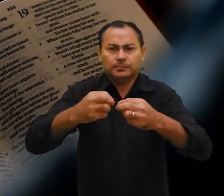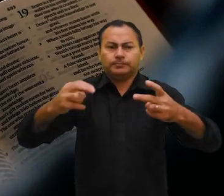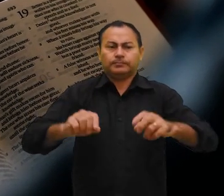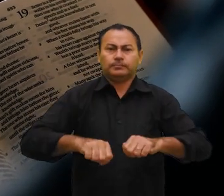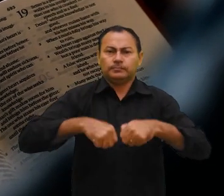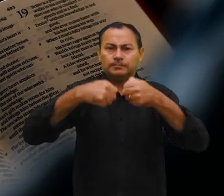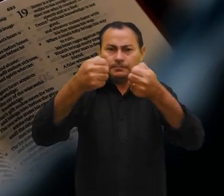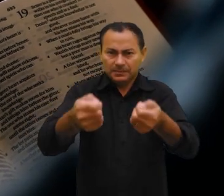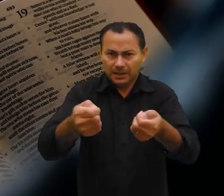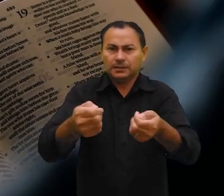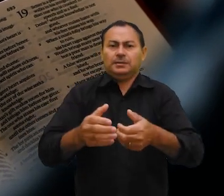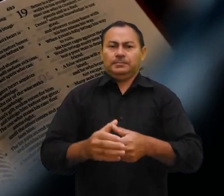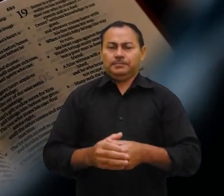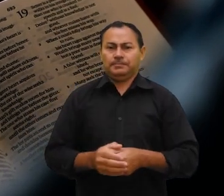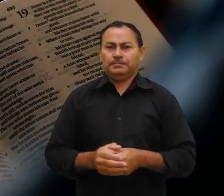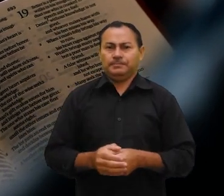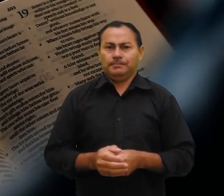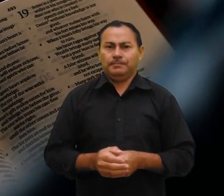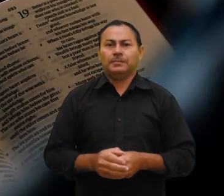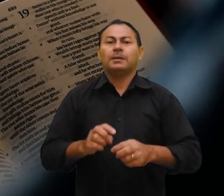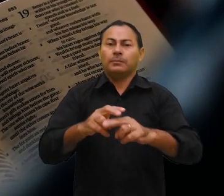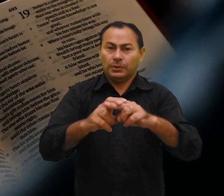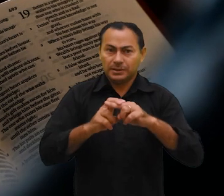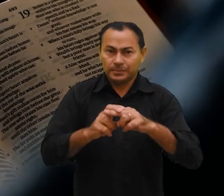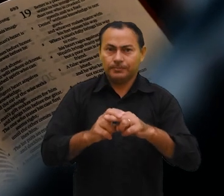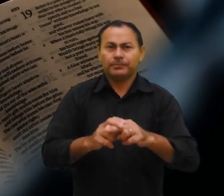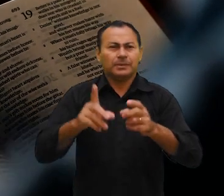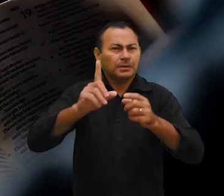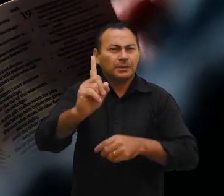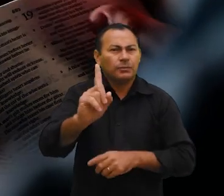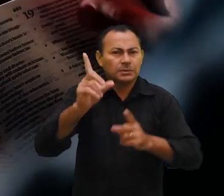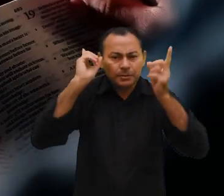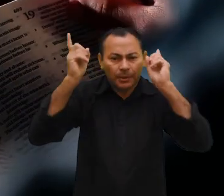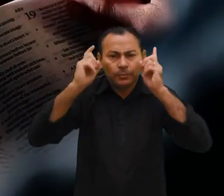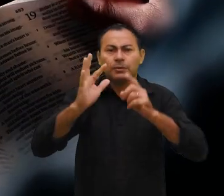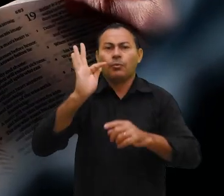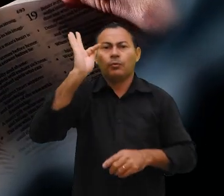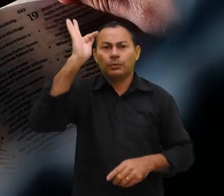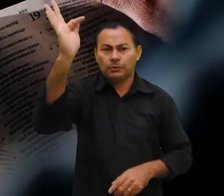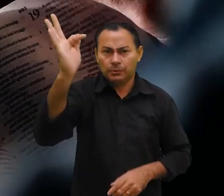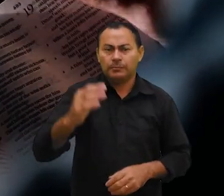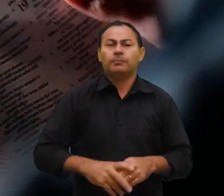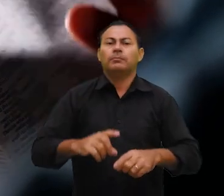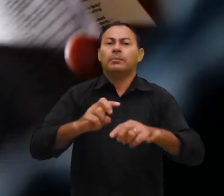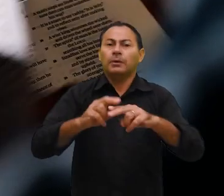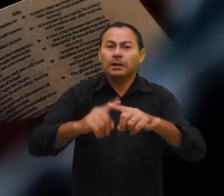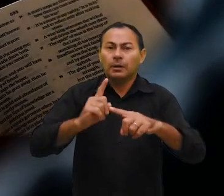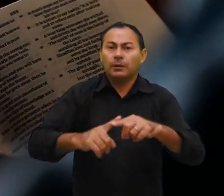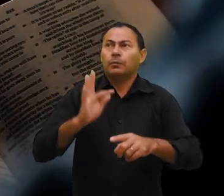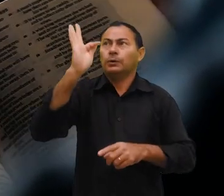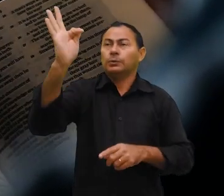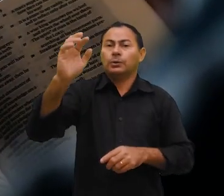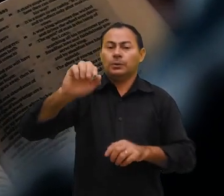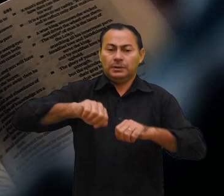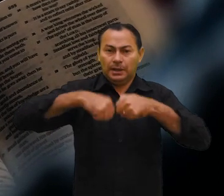coisas lhes serão acrescentadas. Portanto, não se preocupem com o amanhã, pois o amanhã